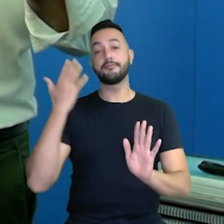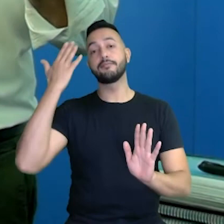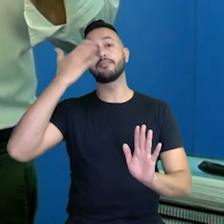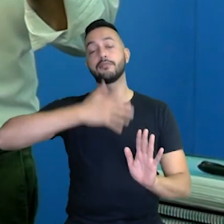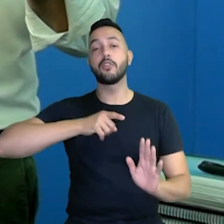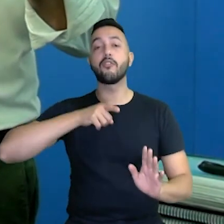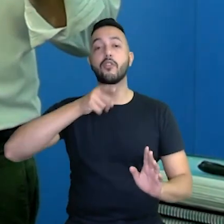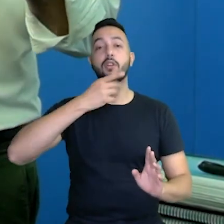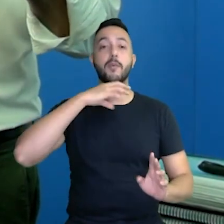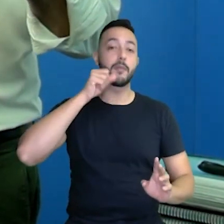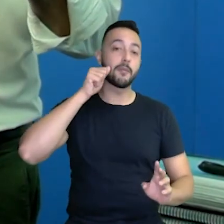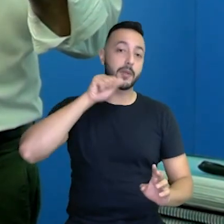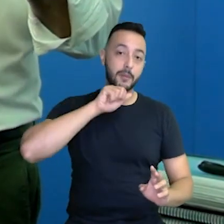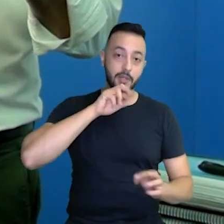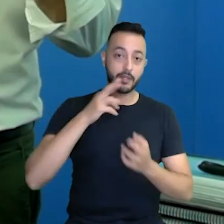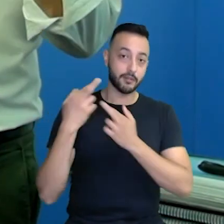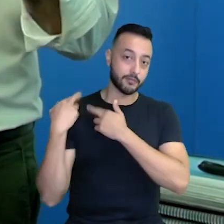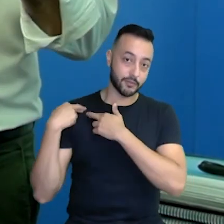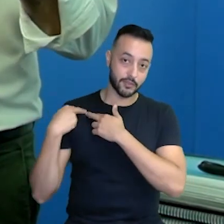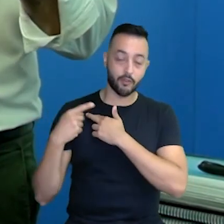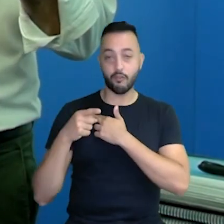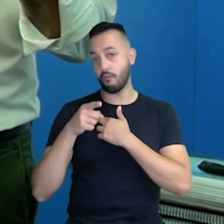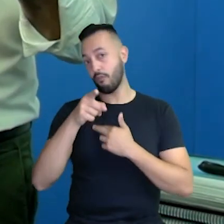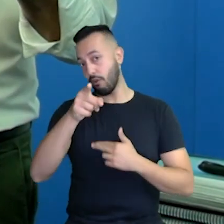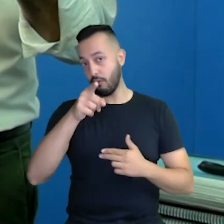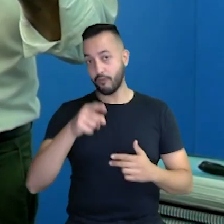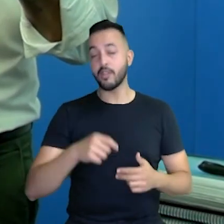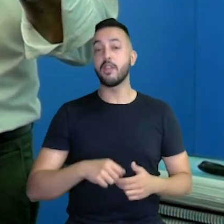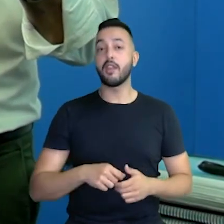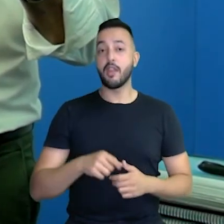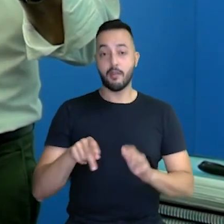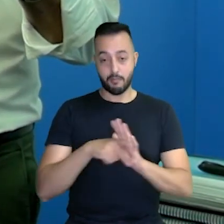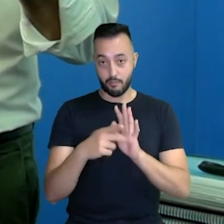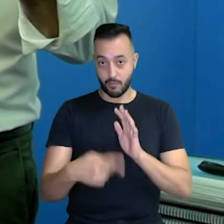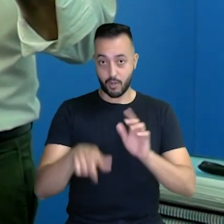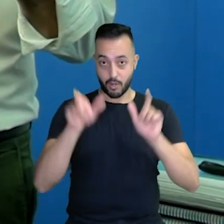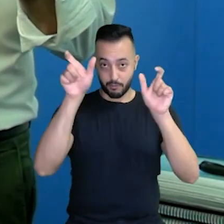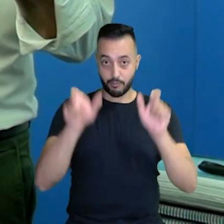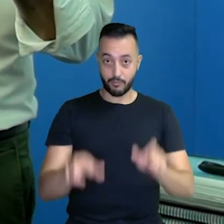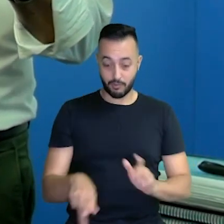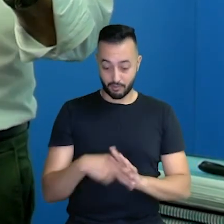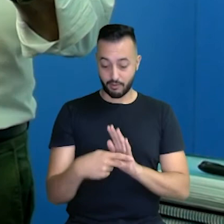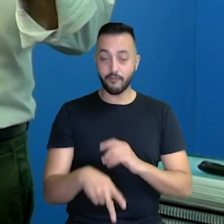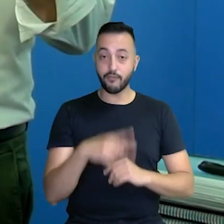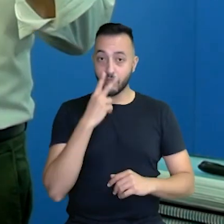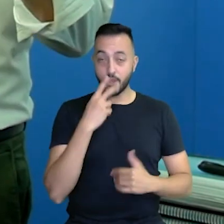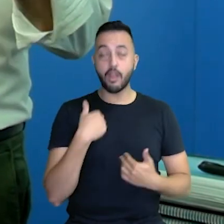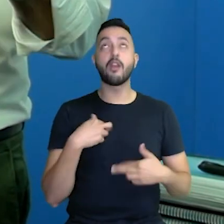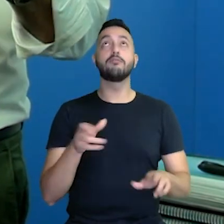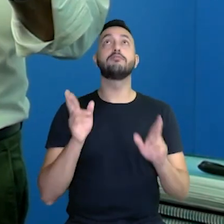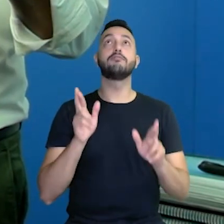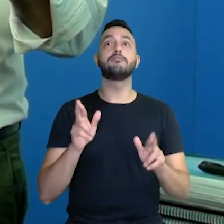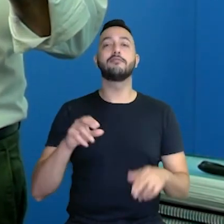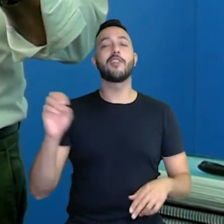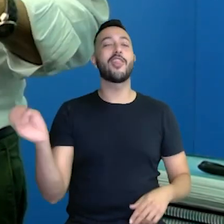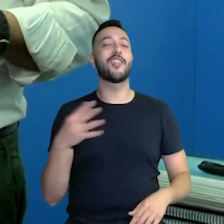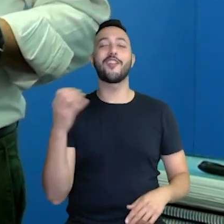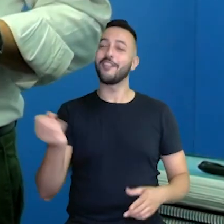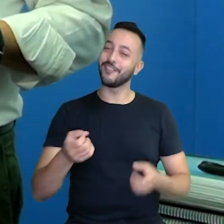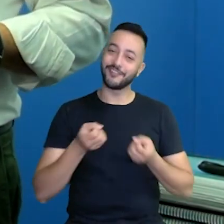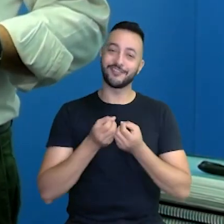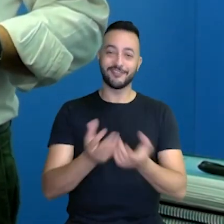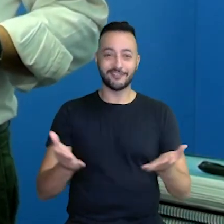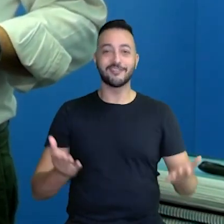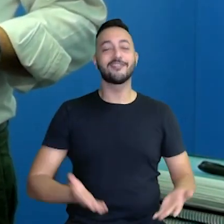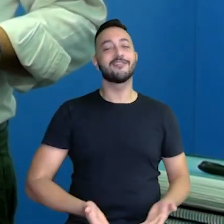papai, mamãe, responsável, a você cidadão, vitoriense, eu espero trazer maravilhas e novidade